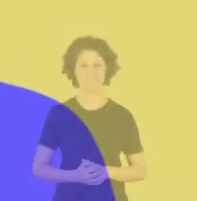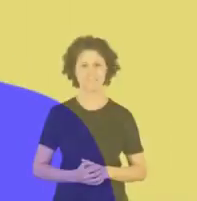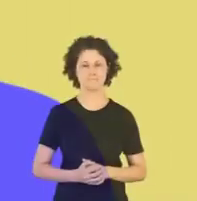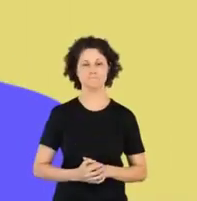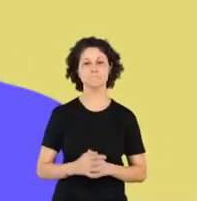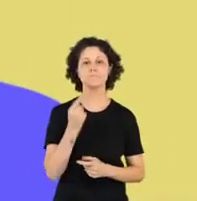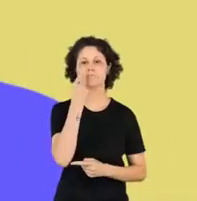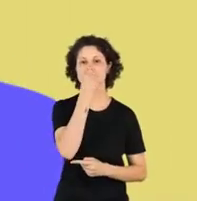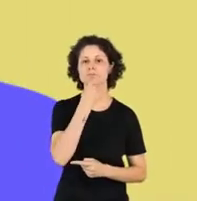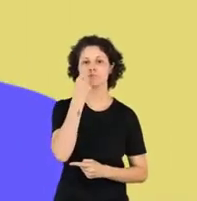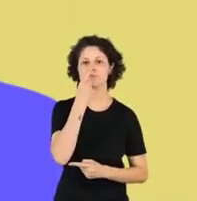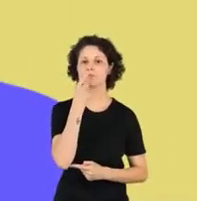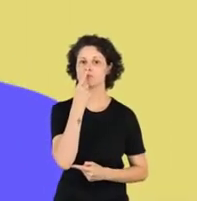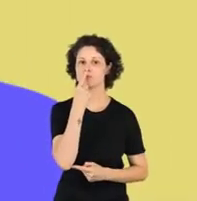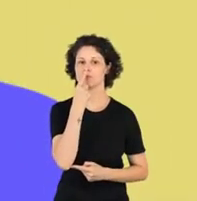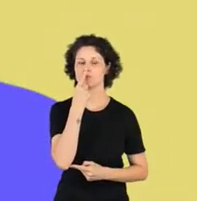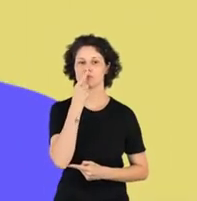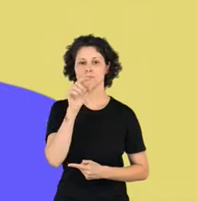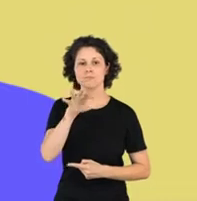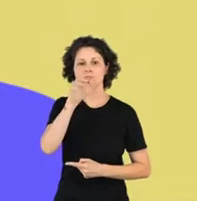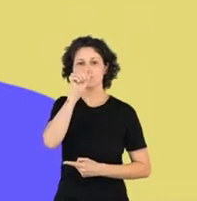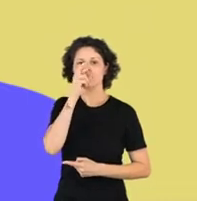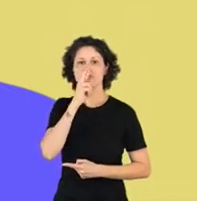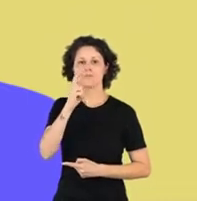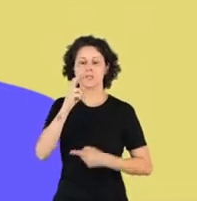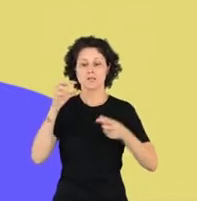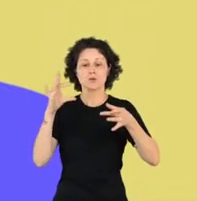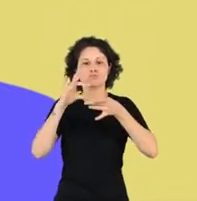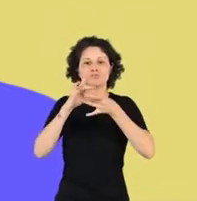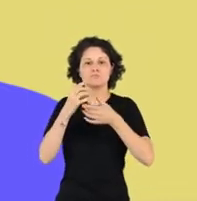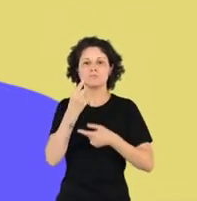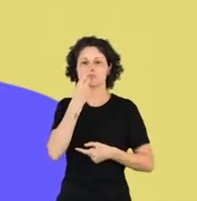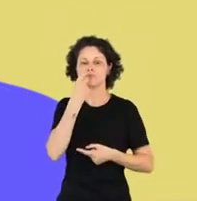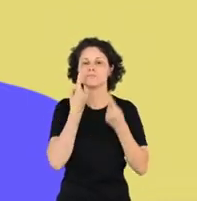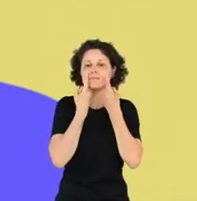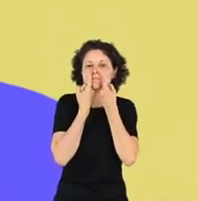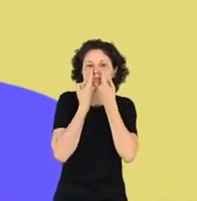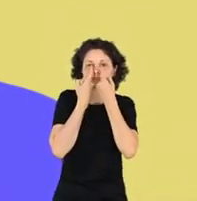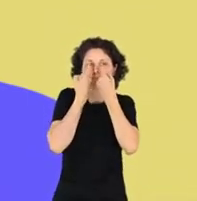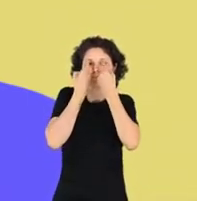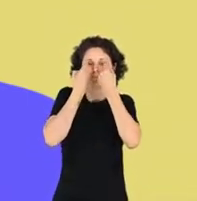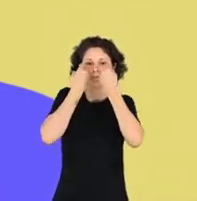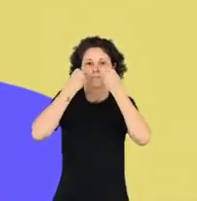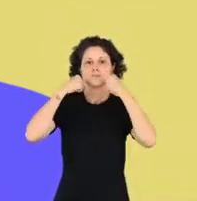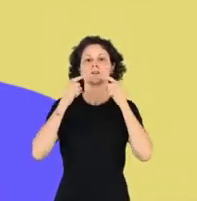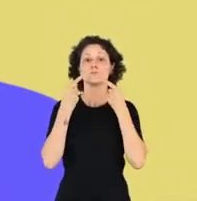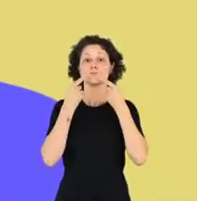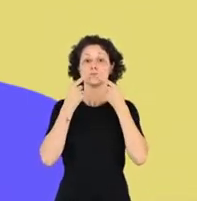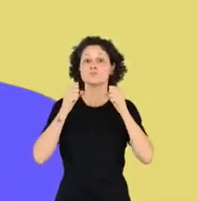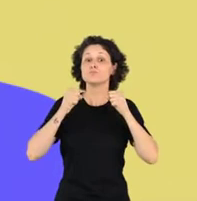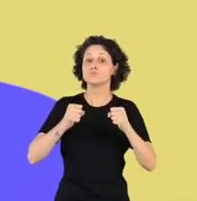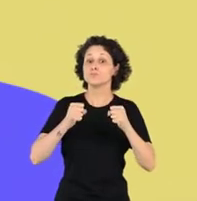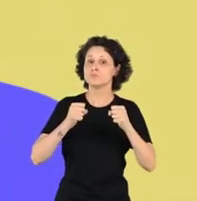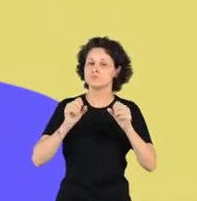Em nosso nariz, o ar entra através das narinas, que se comunicam com as cavidades nasais. Ele também pode entrar pela boca, mas